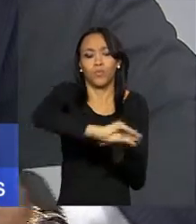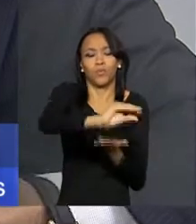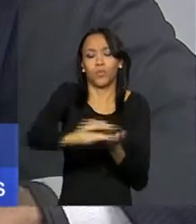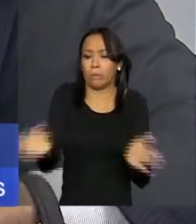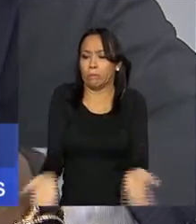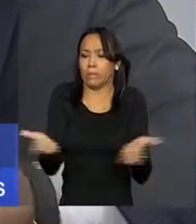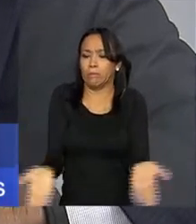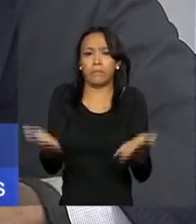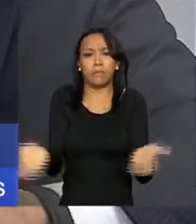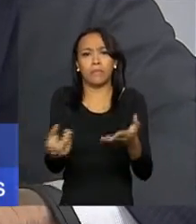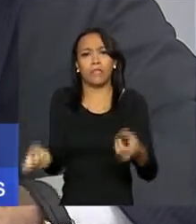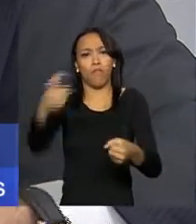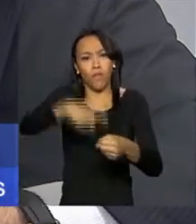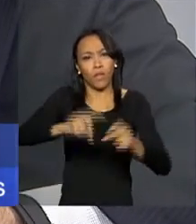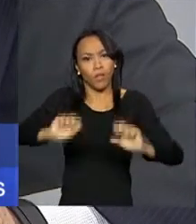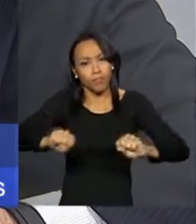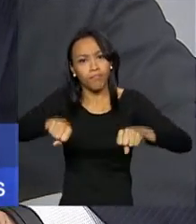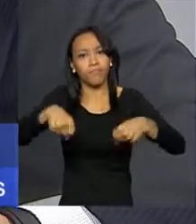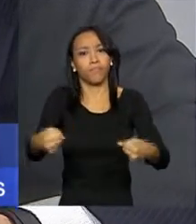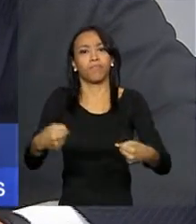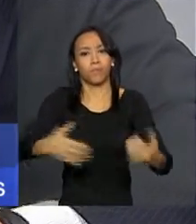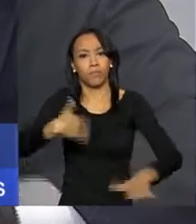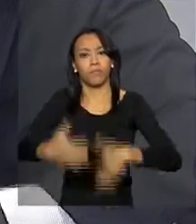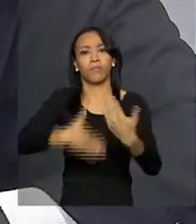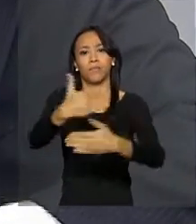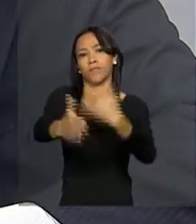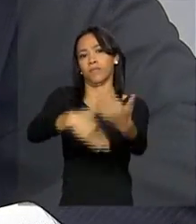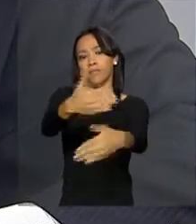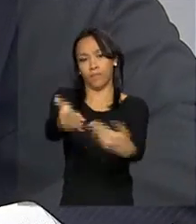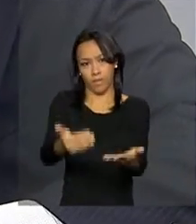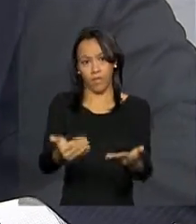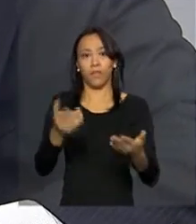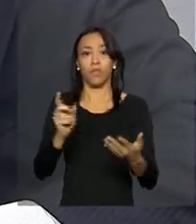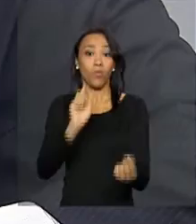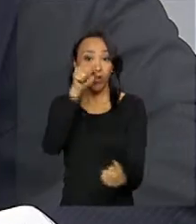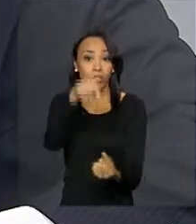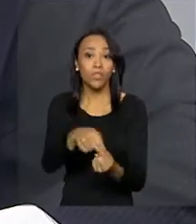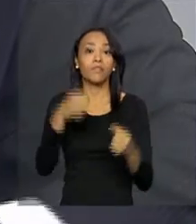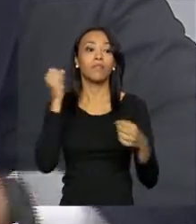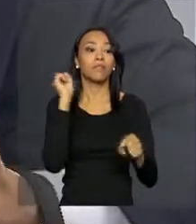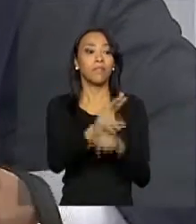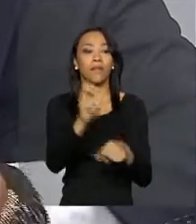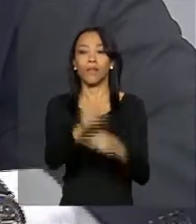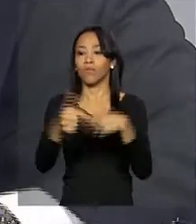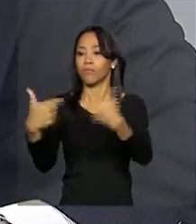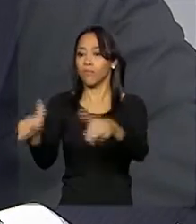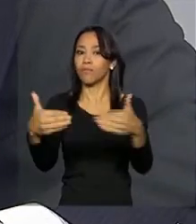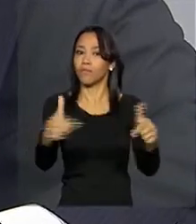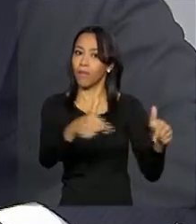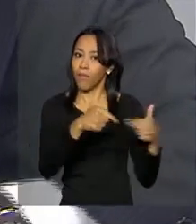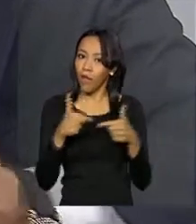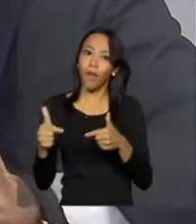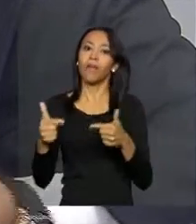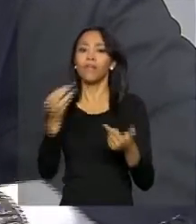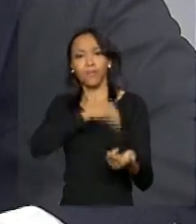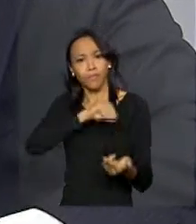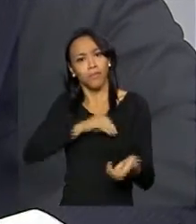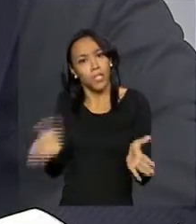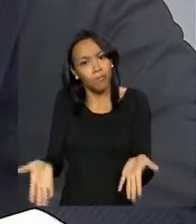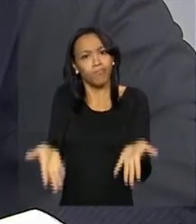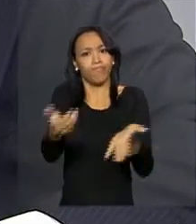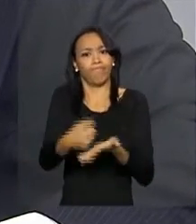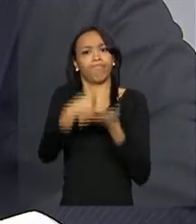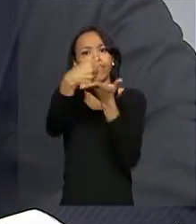possa trabalhar na aplicação dos recursos para a geração de emprego e renda da população. E também